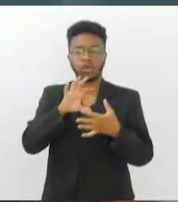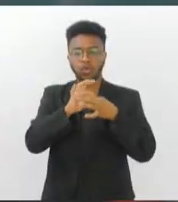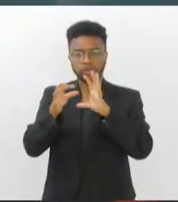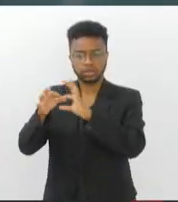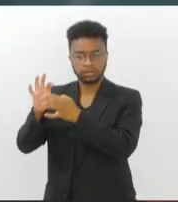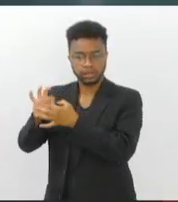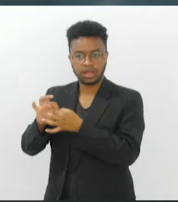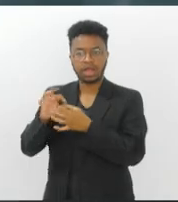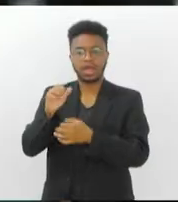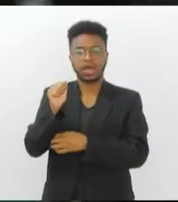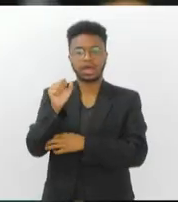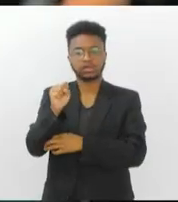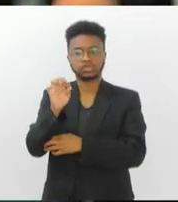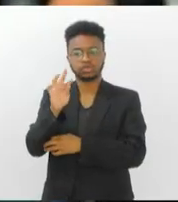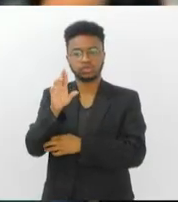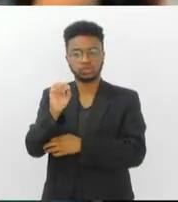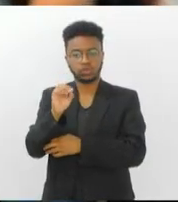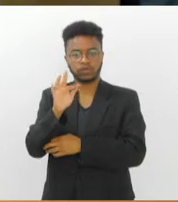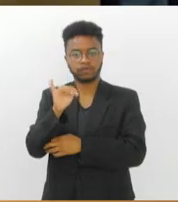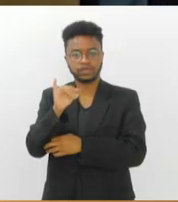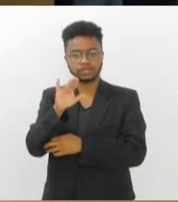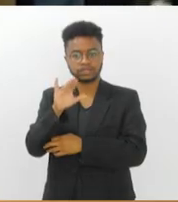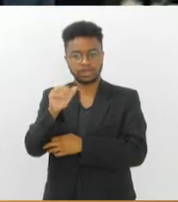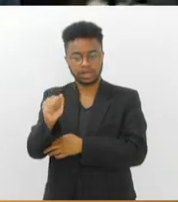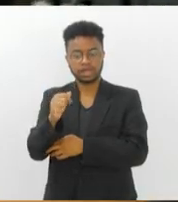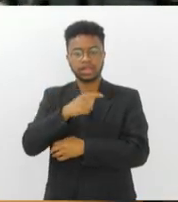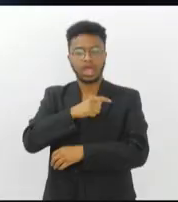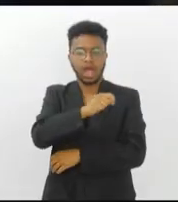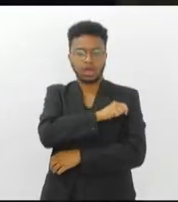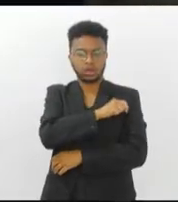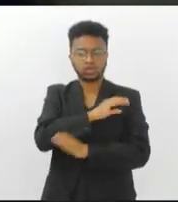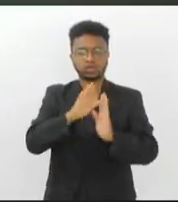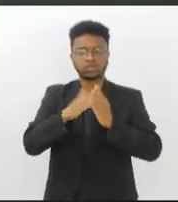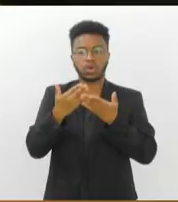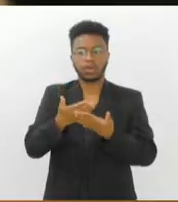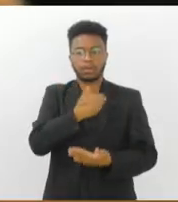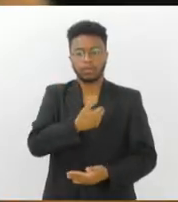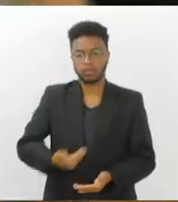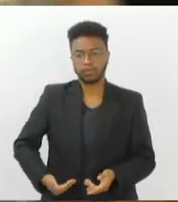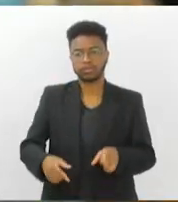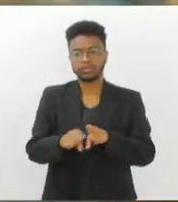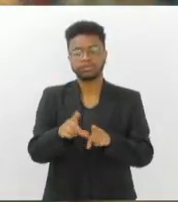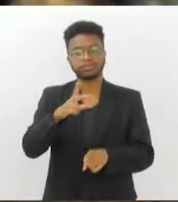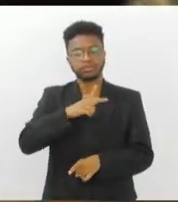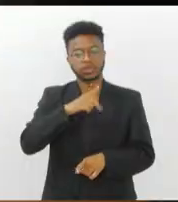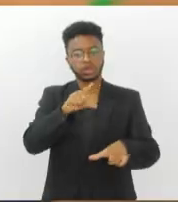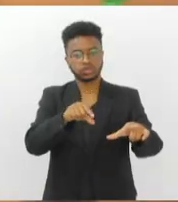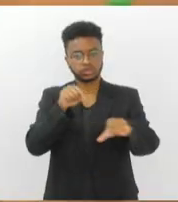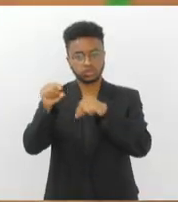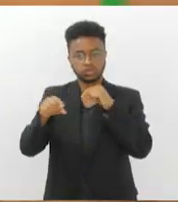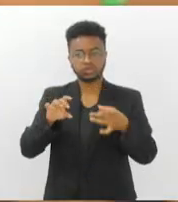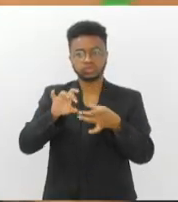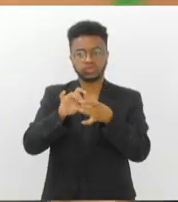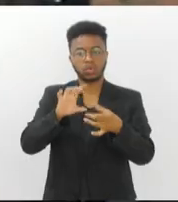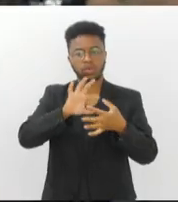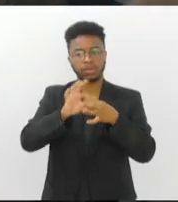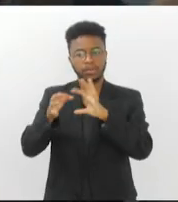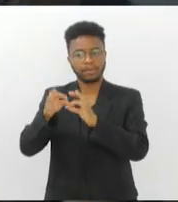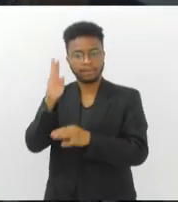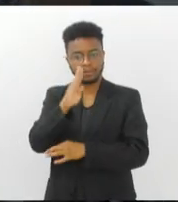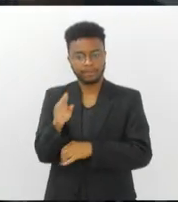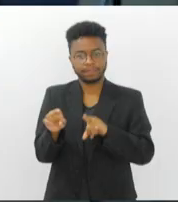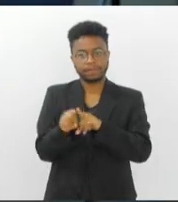Alunos do ensino médio de escolas públicas e privadas foram escolhidos em seletivas da Olimpíada Brasileira de Astronomia e vão